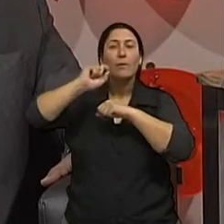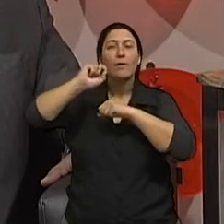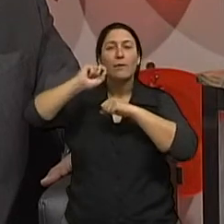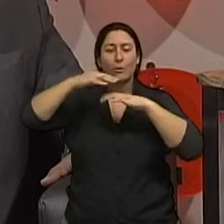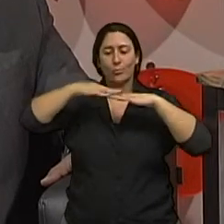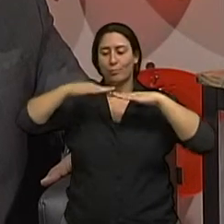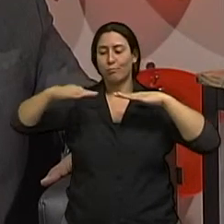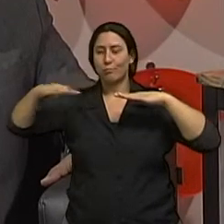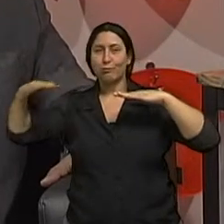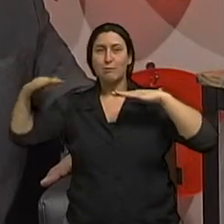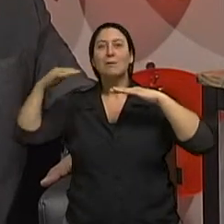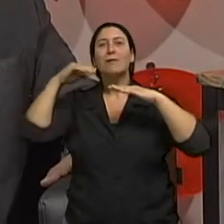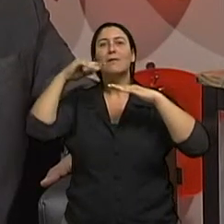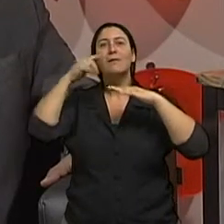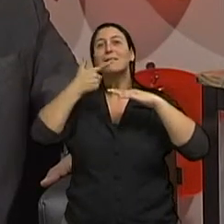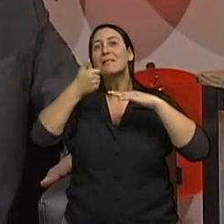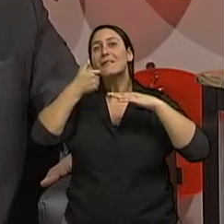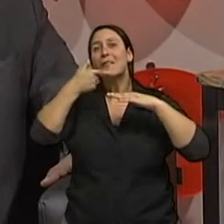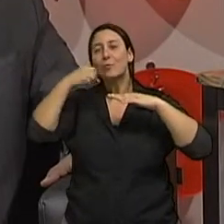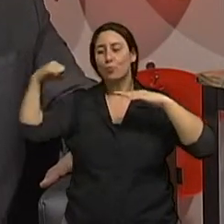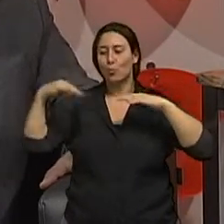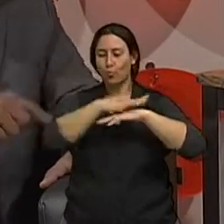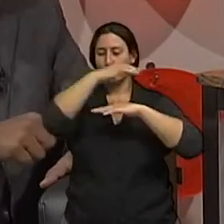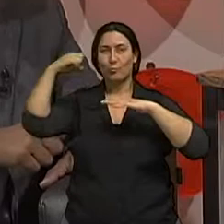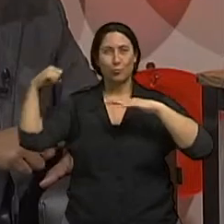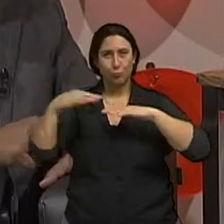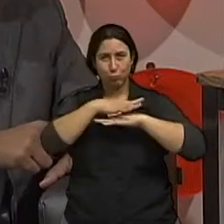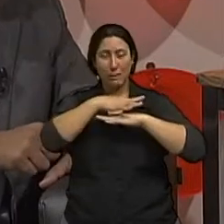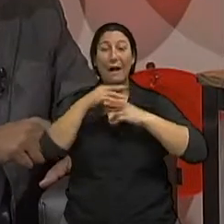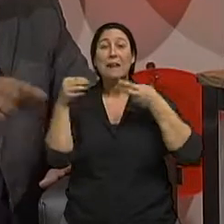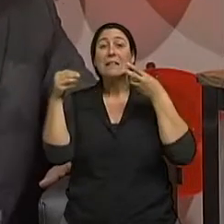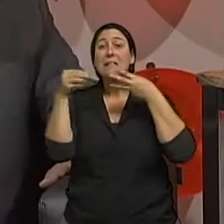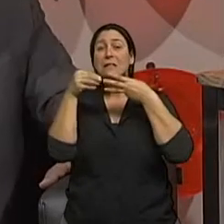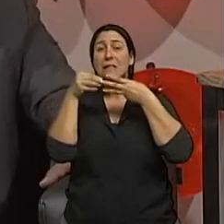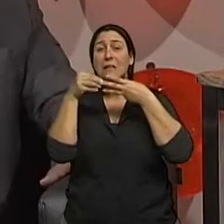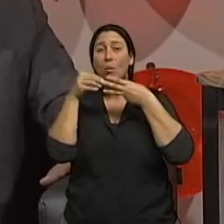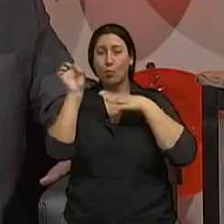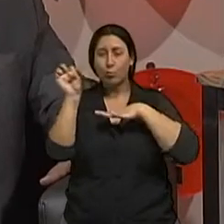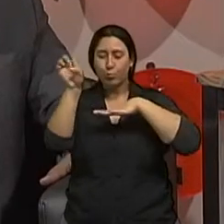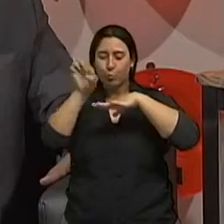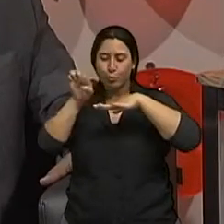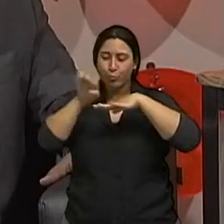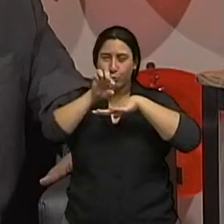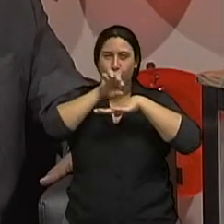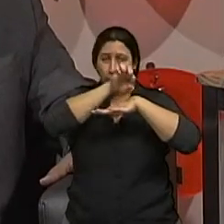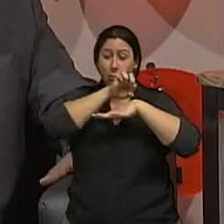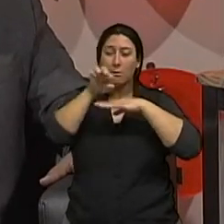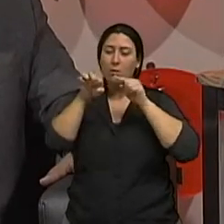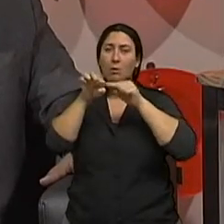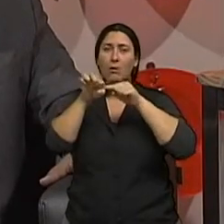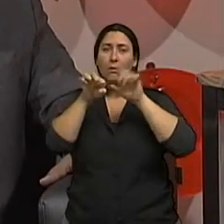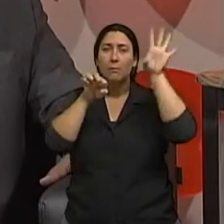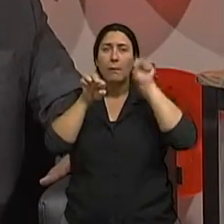malignas além de ter um comprometimento superficial da pele atingem a circulação e se